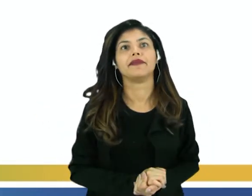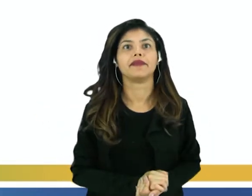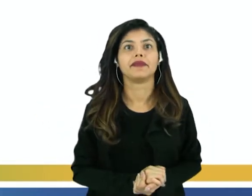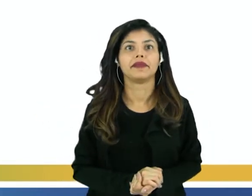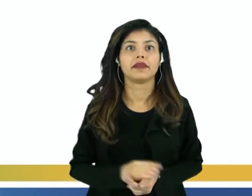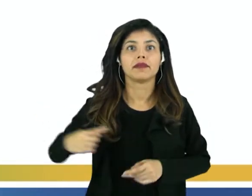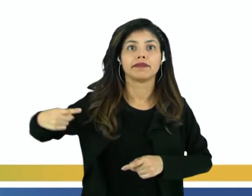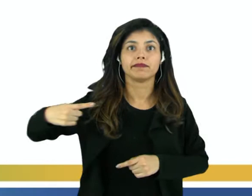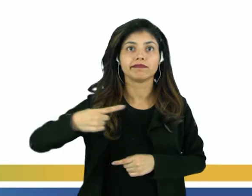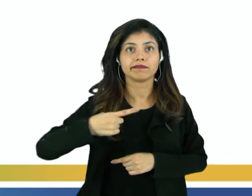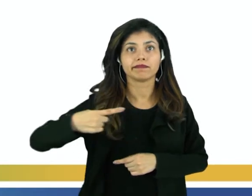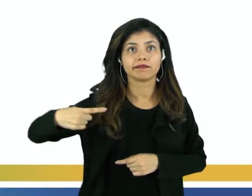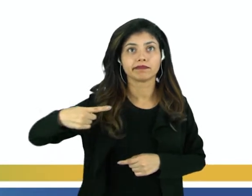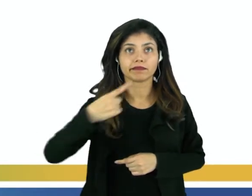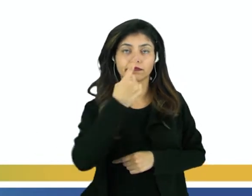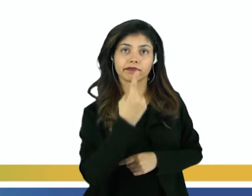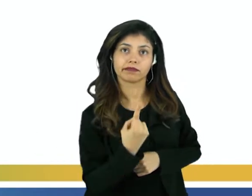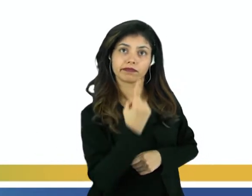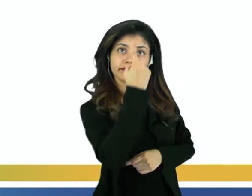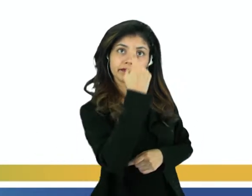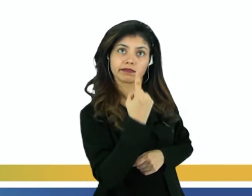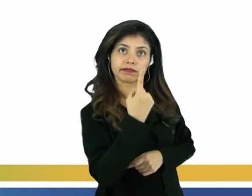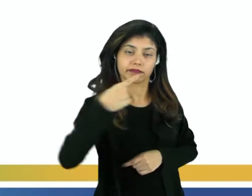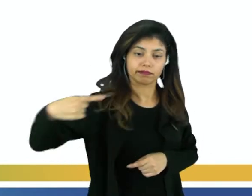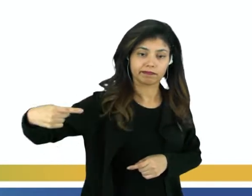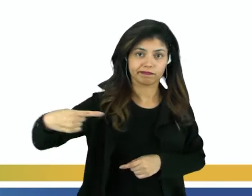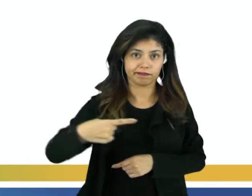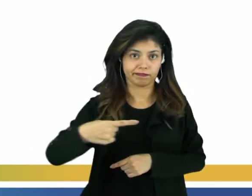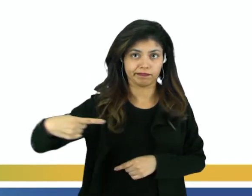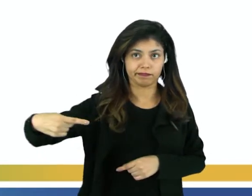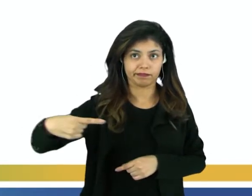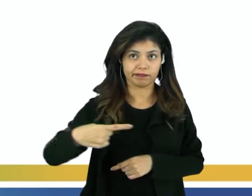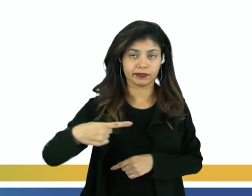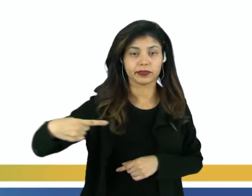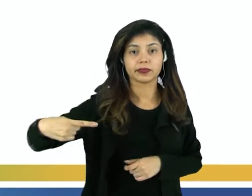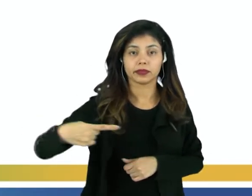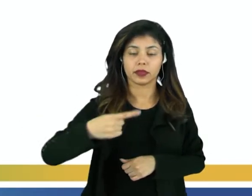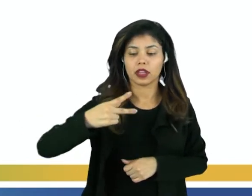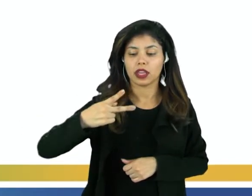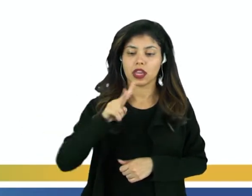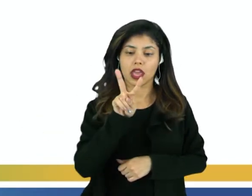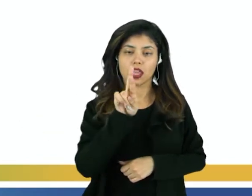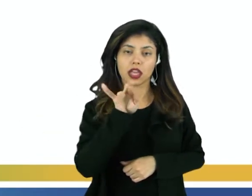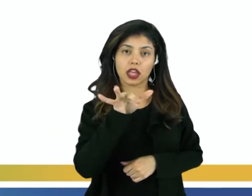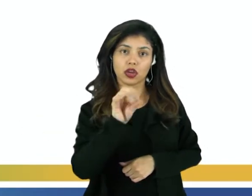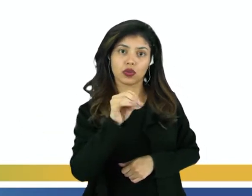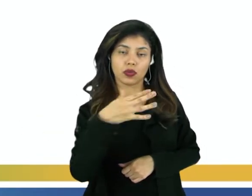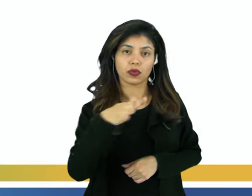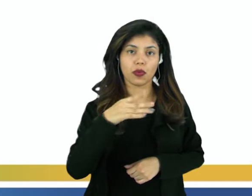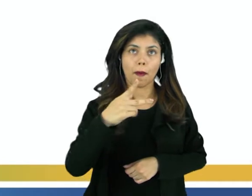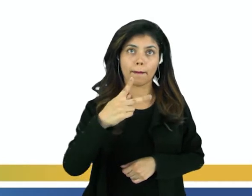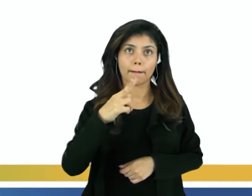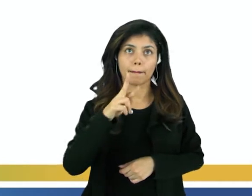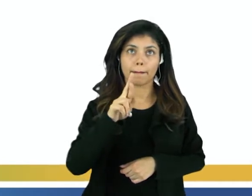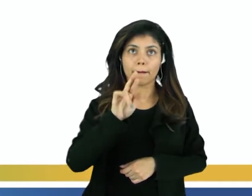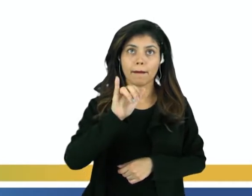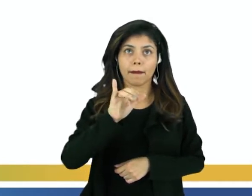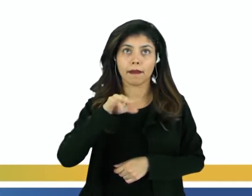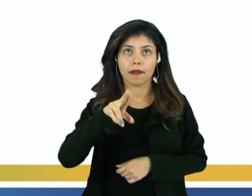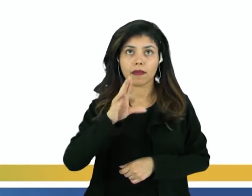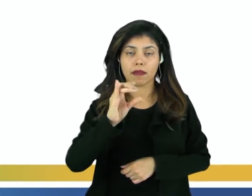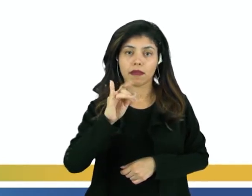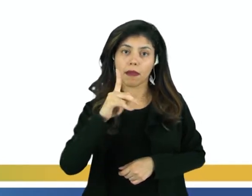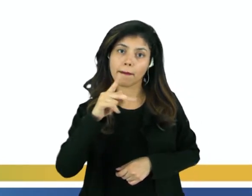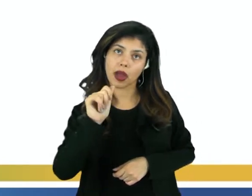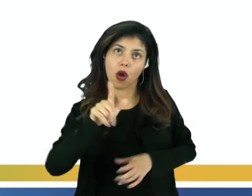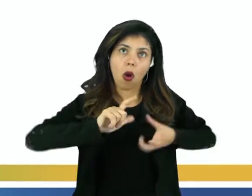a seta indicando rio principal. Ele vai ter sempre uma situação, a área mais alargada tem maior